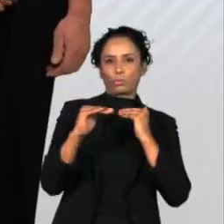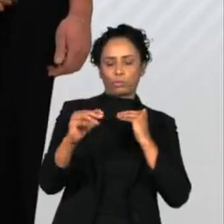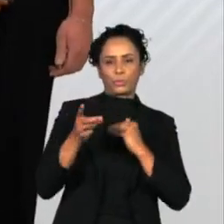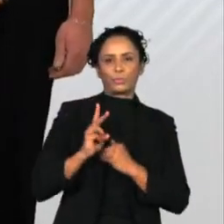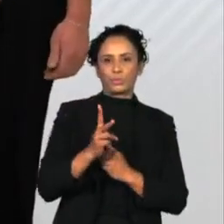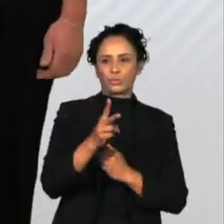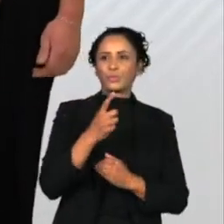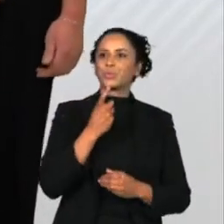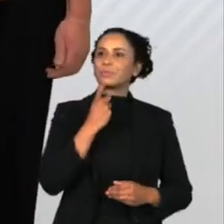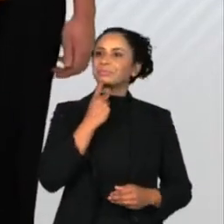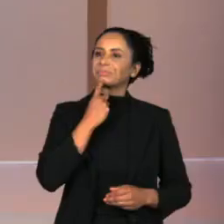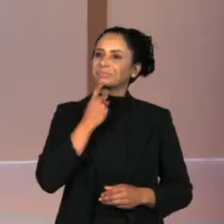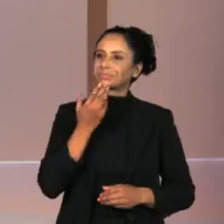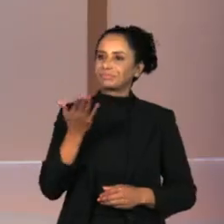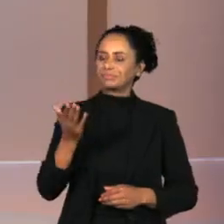É com você, Edu!